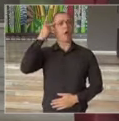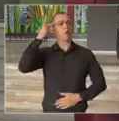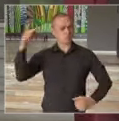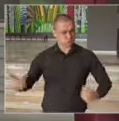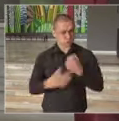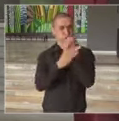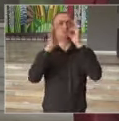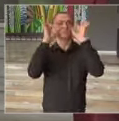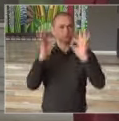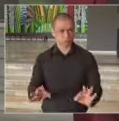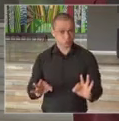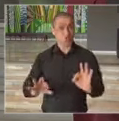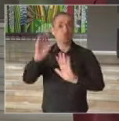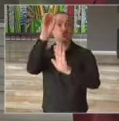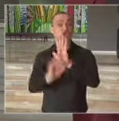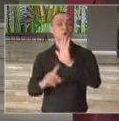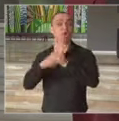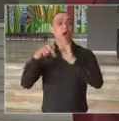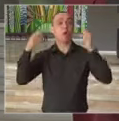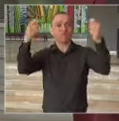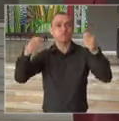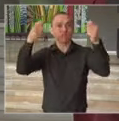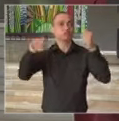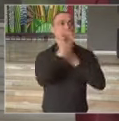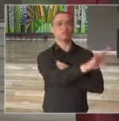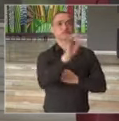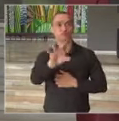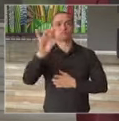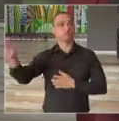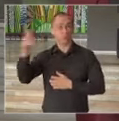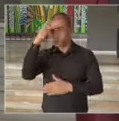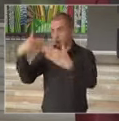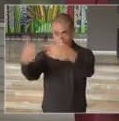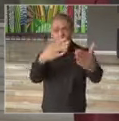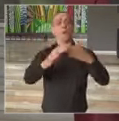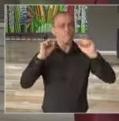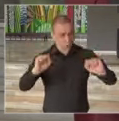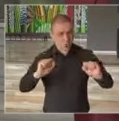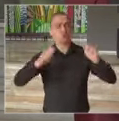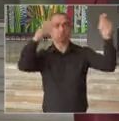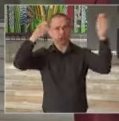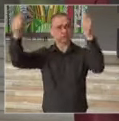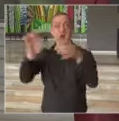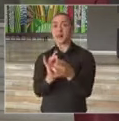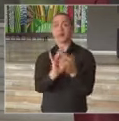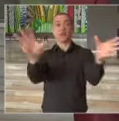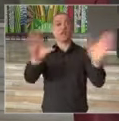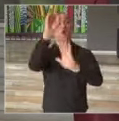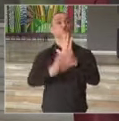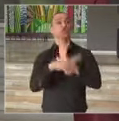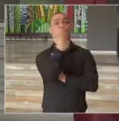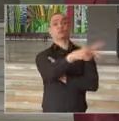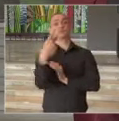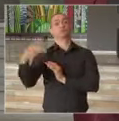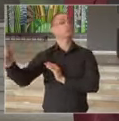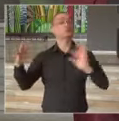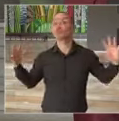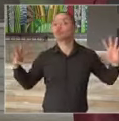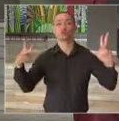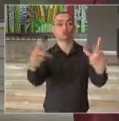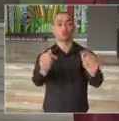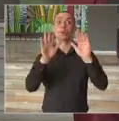e garantirá direito de manifestação a quem quer que seja. Todos têm direito a se manifestar,